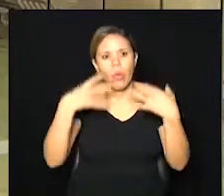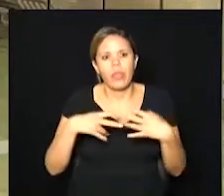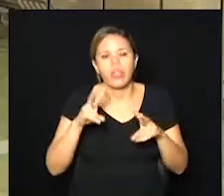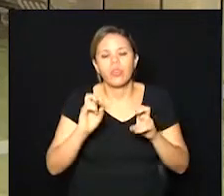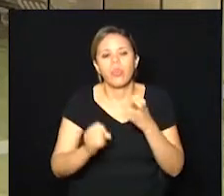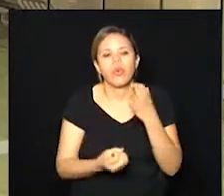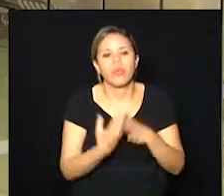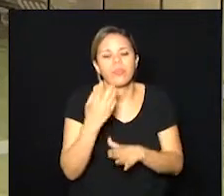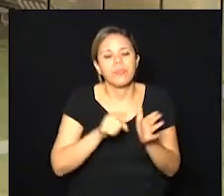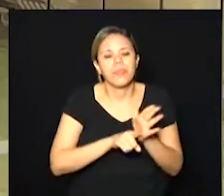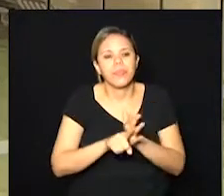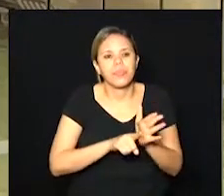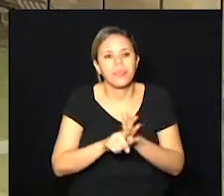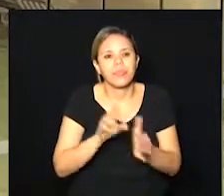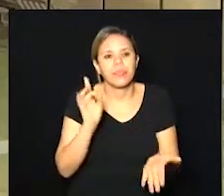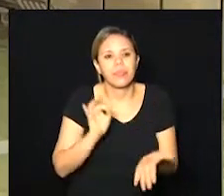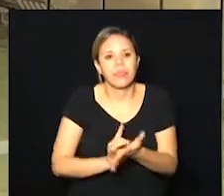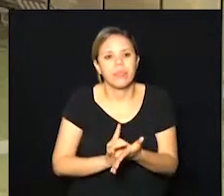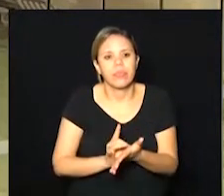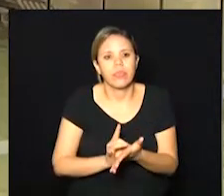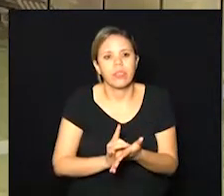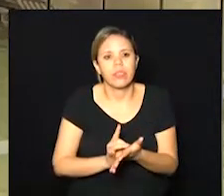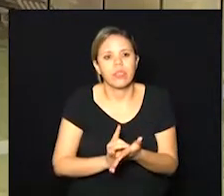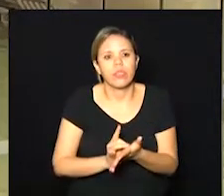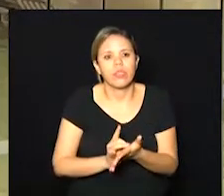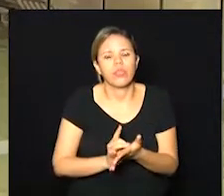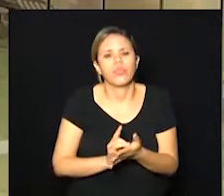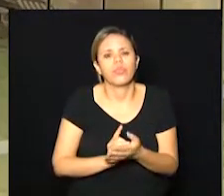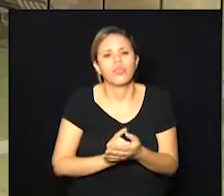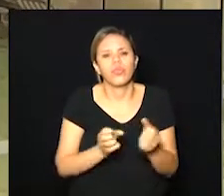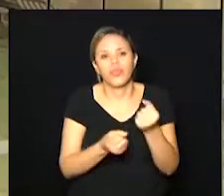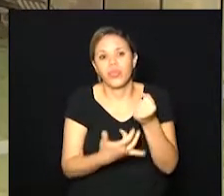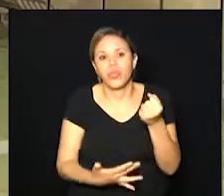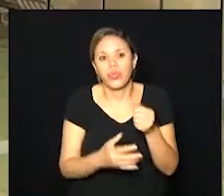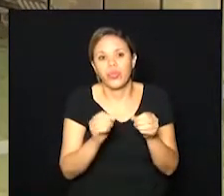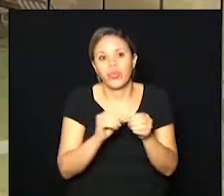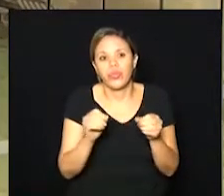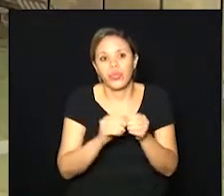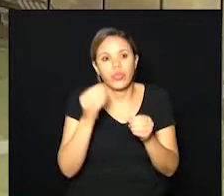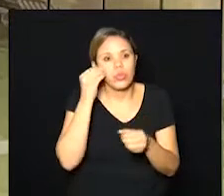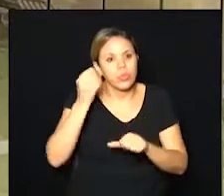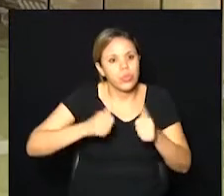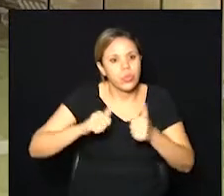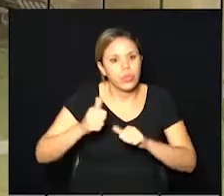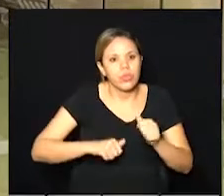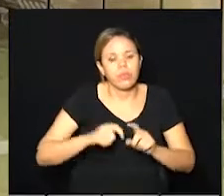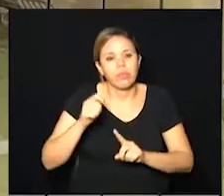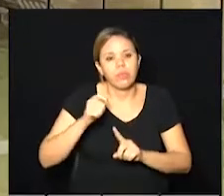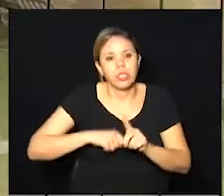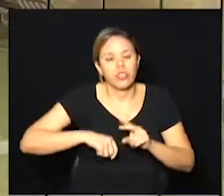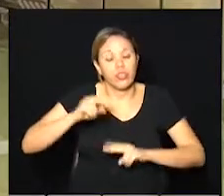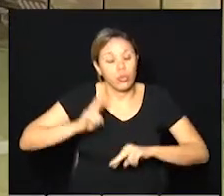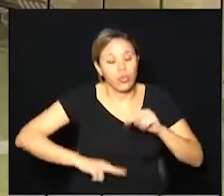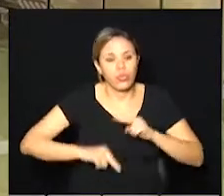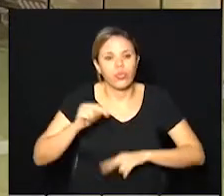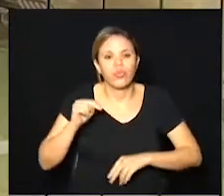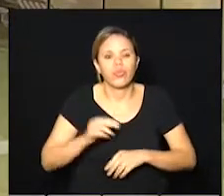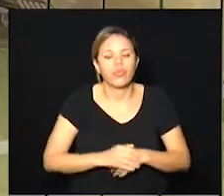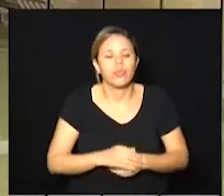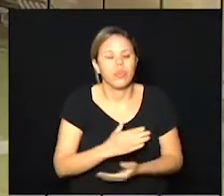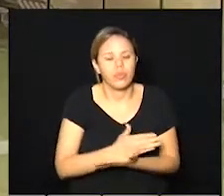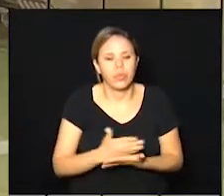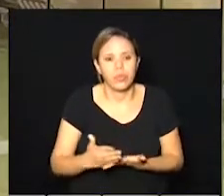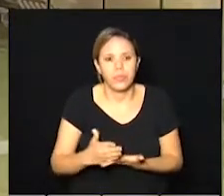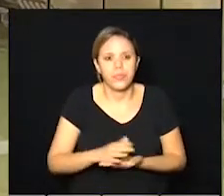da pesquisa que foi realizada, o inquérito sorológico, que foi realizado no mês de junho, que começou